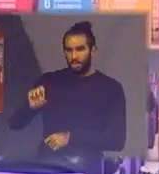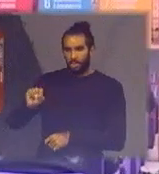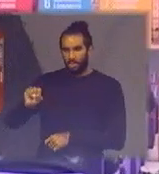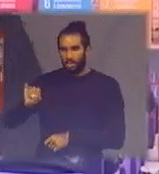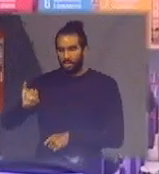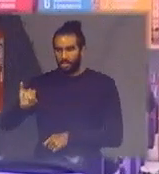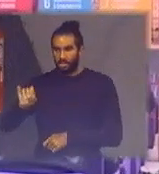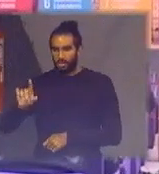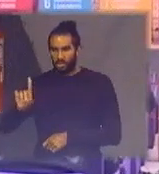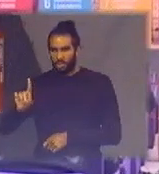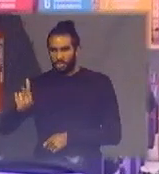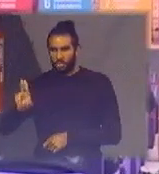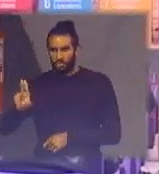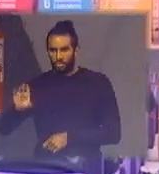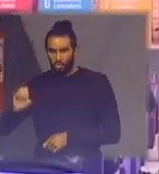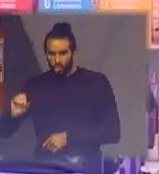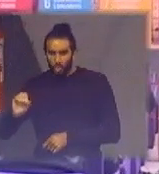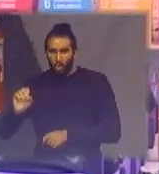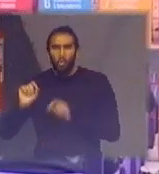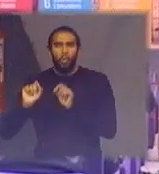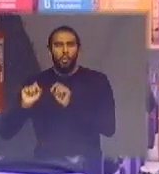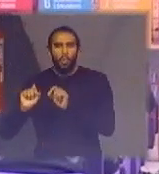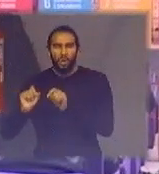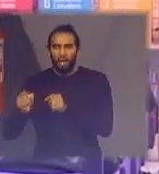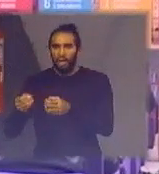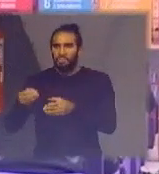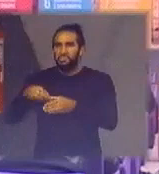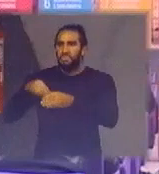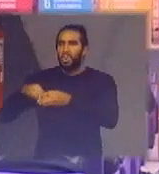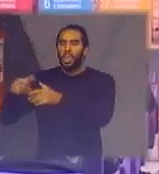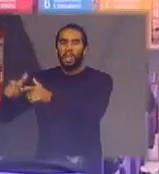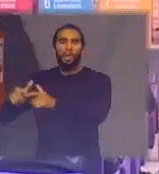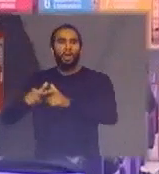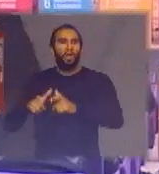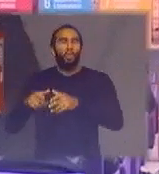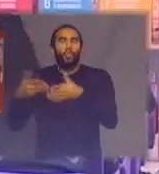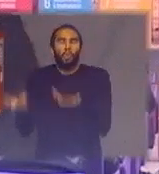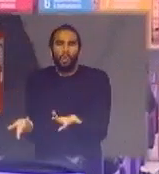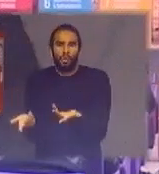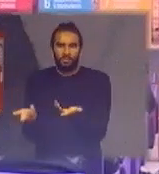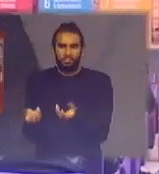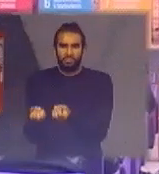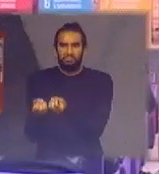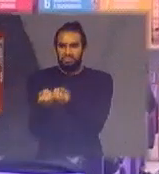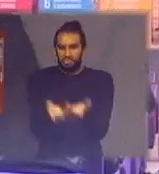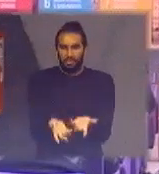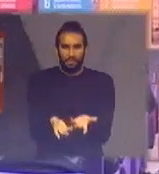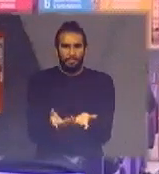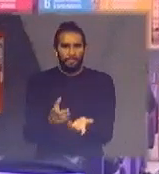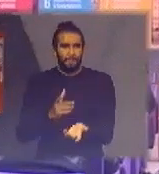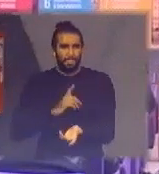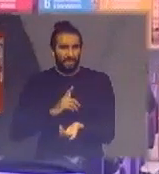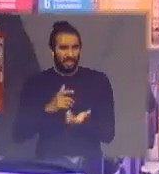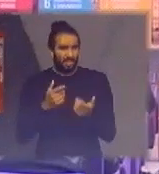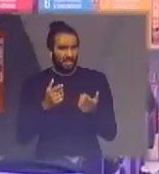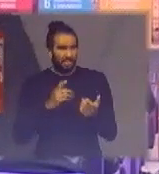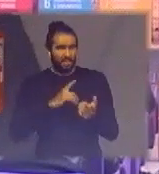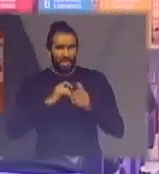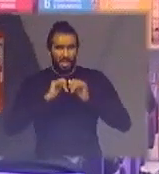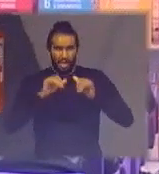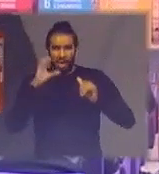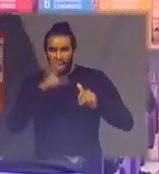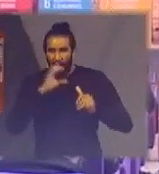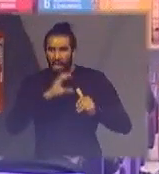pílulas então é uma página por resíduo 30 páginas no máximo do Rio saiu com 25 páginas tem que ser rápida a informação precisa